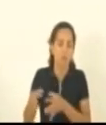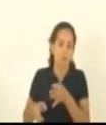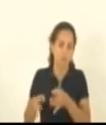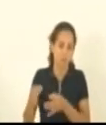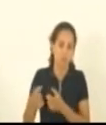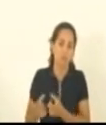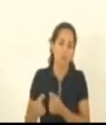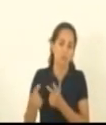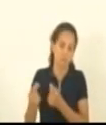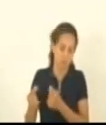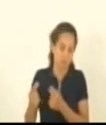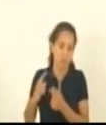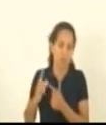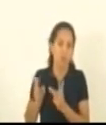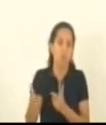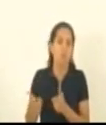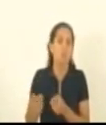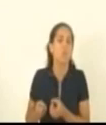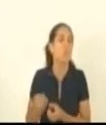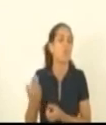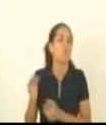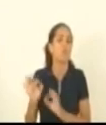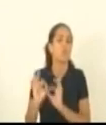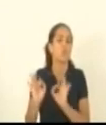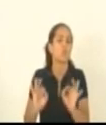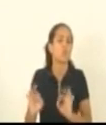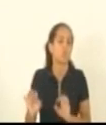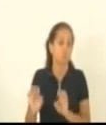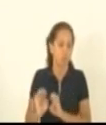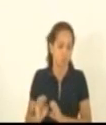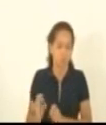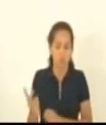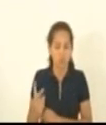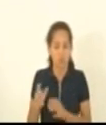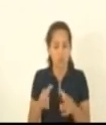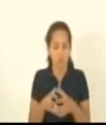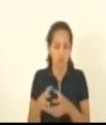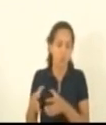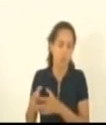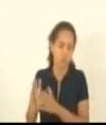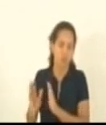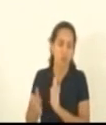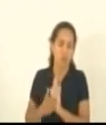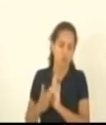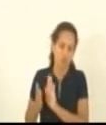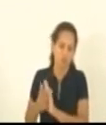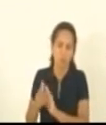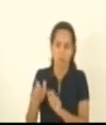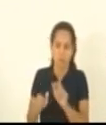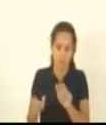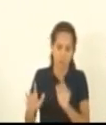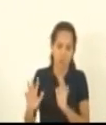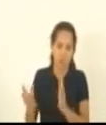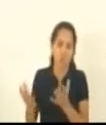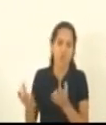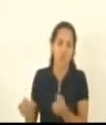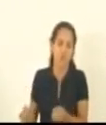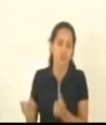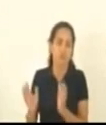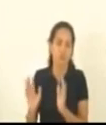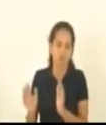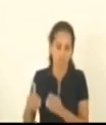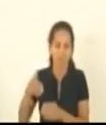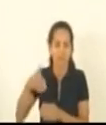e finanças ficam constituídas da seguinte forma a exceção dessas duas comissões que já foram indicados os membros e já ter sido feita a